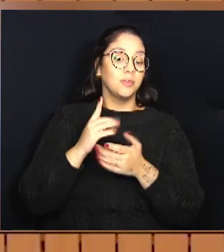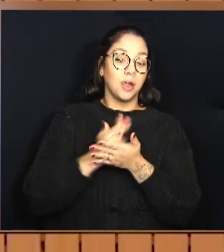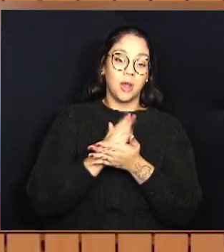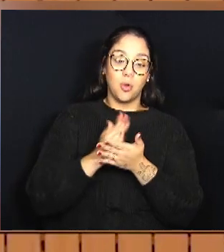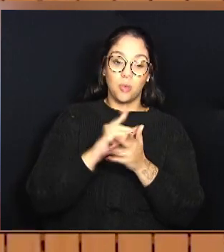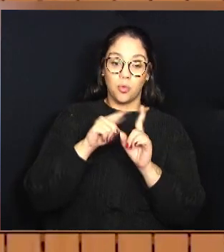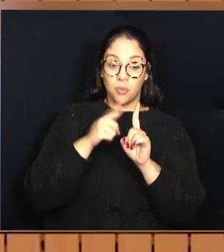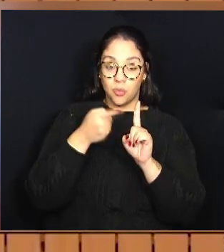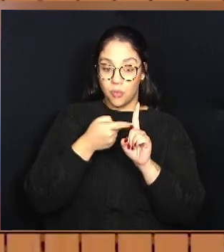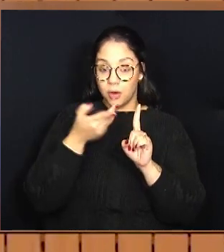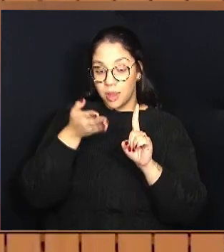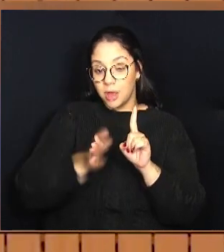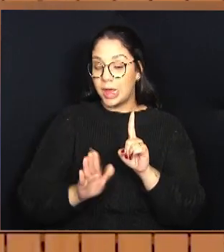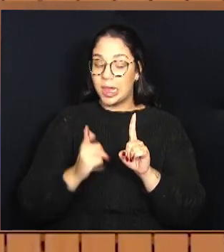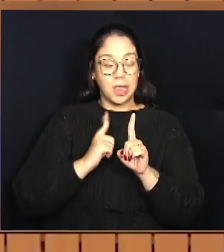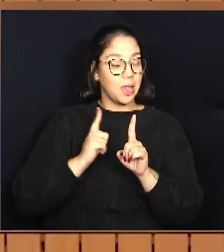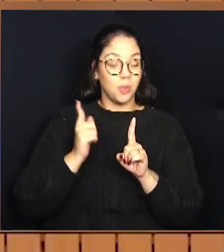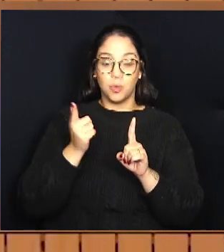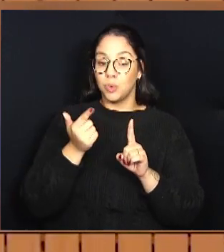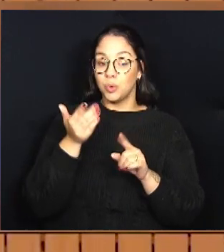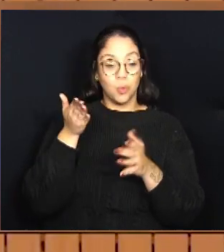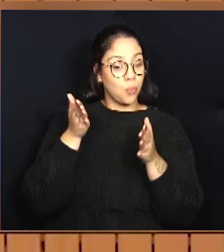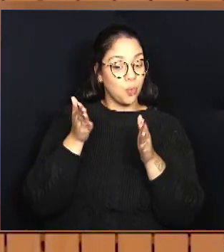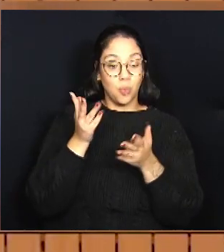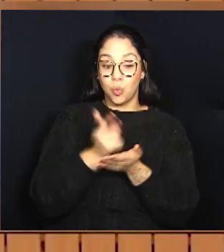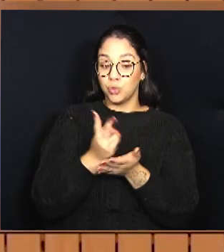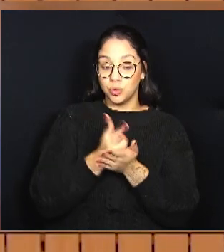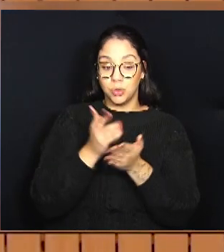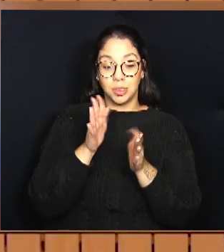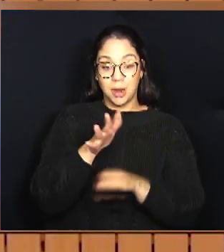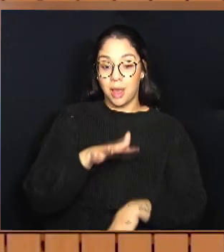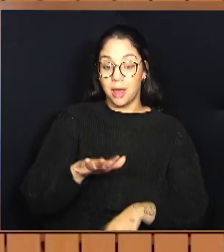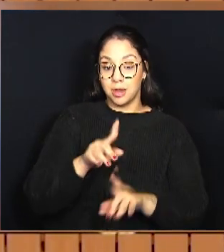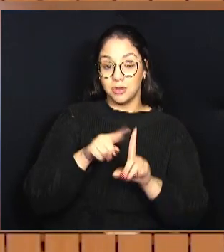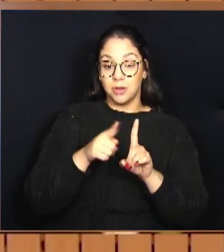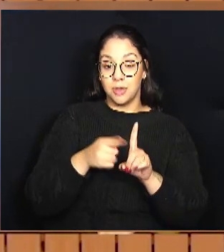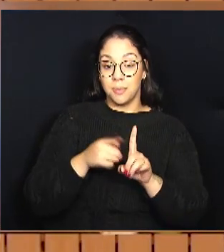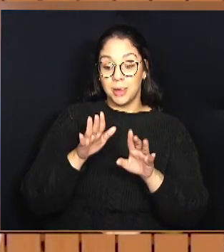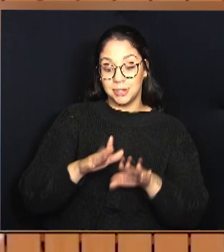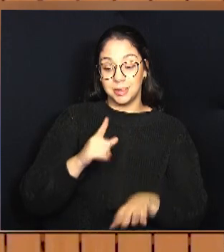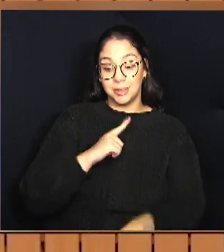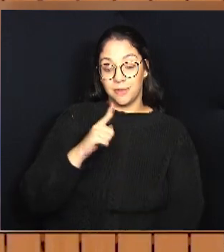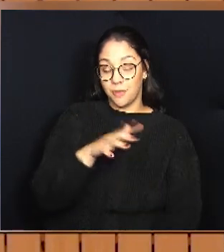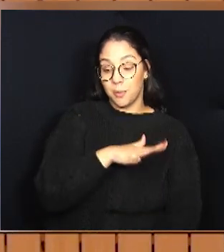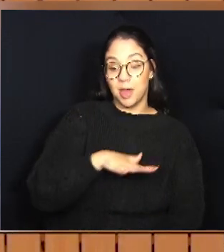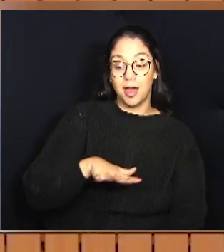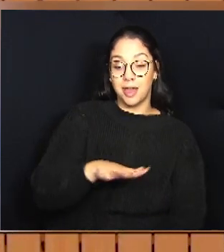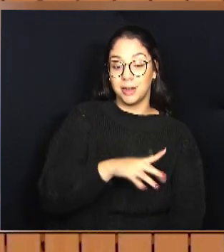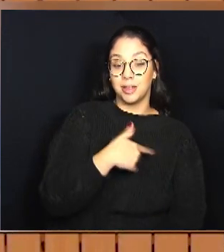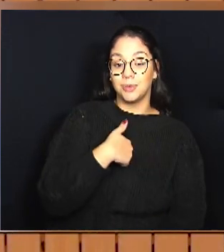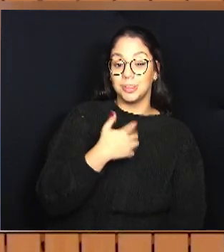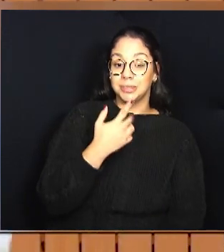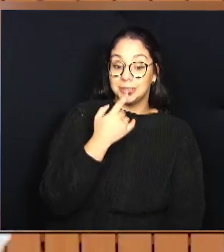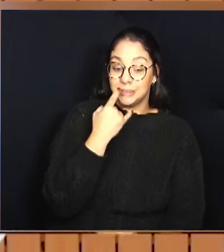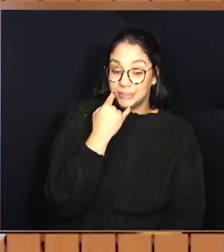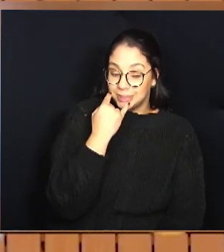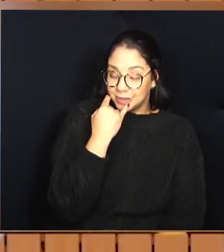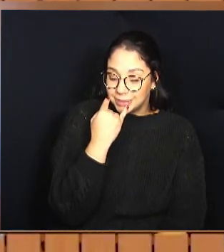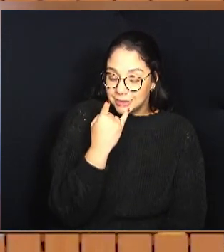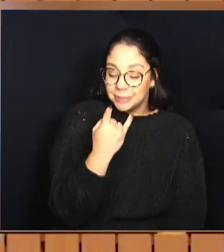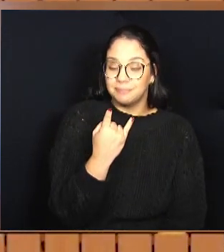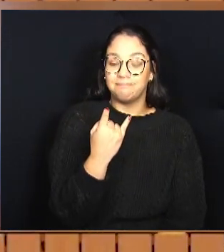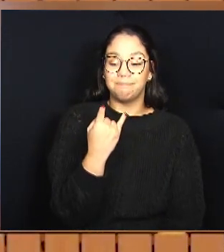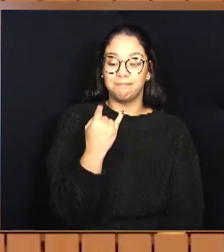oportunidade de fazer alguns partos. Não fiquei na área de ginecologia obstetrícia, mas confesso a vocês que foi uma área, Mariana, que